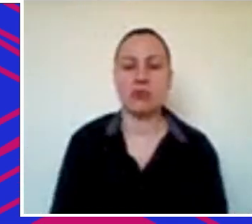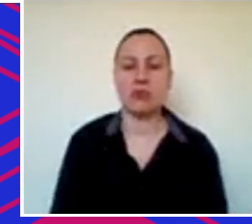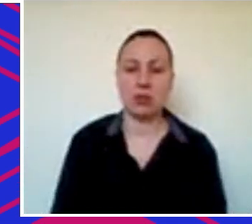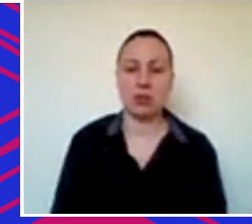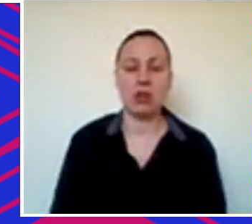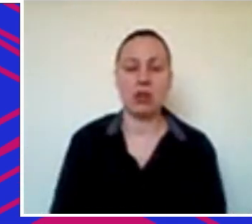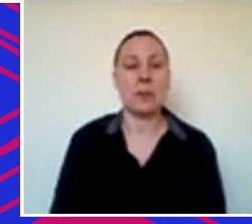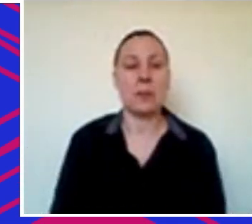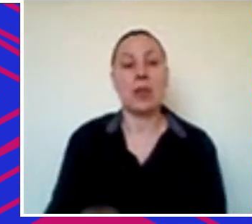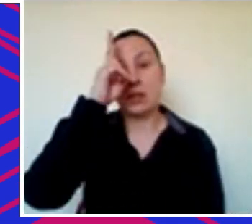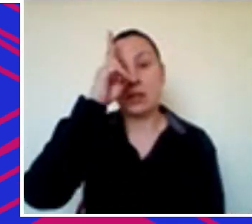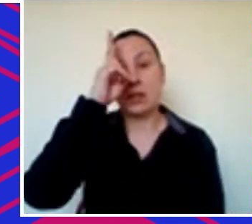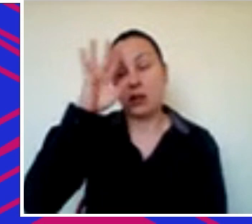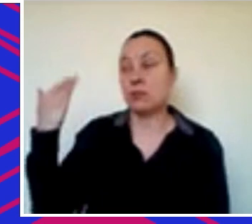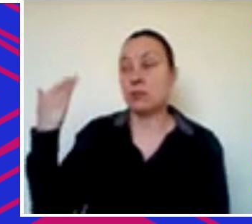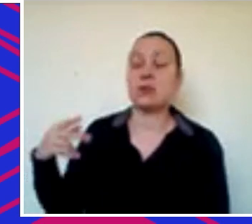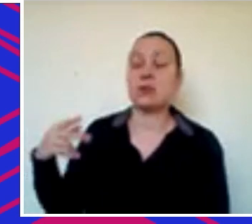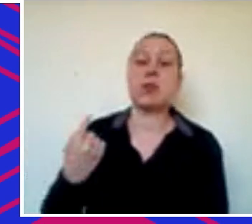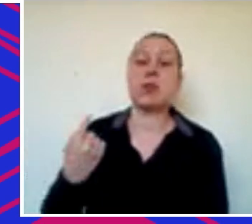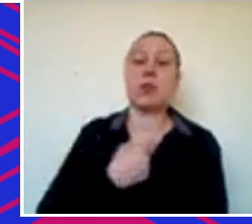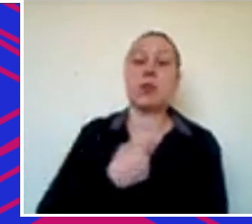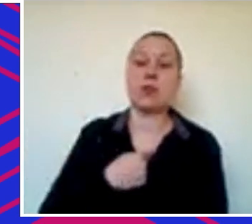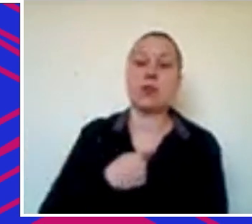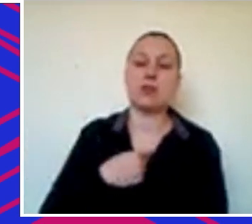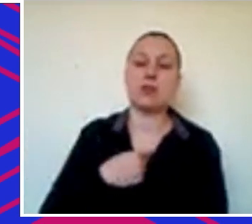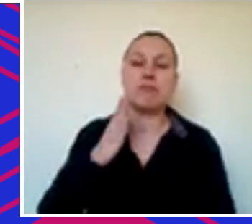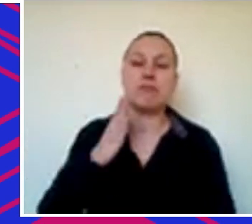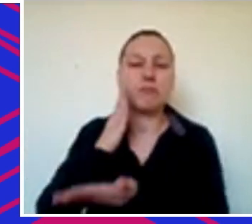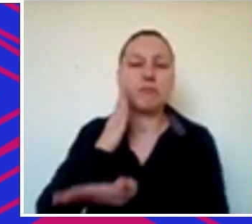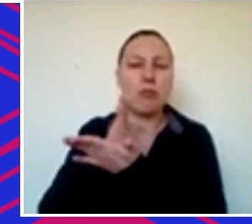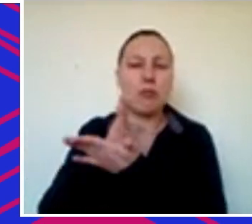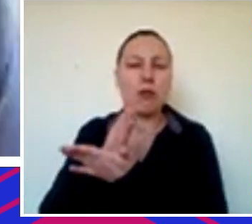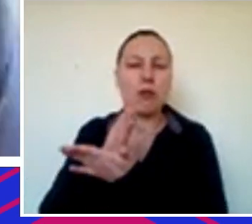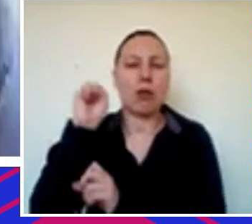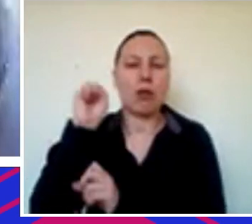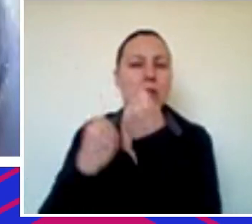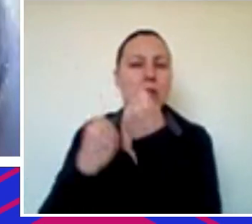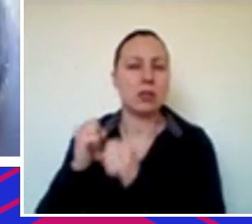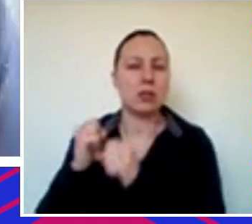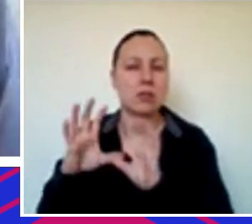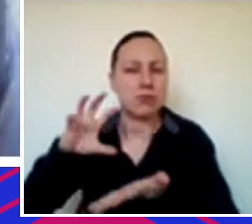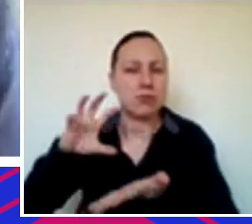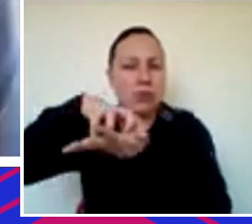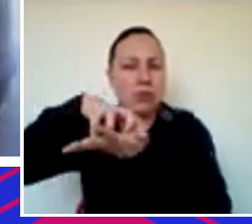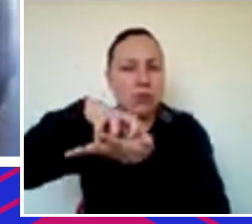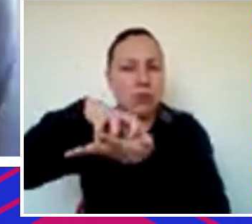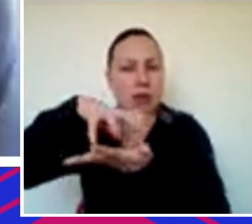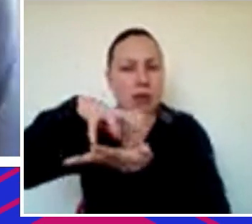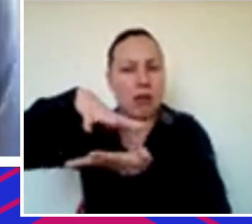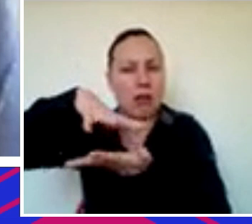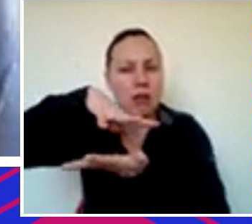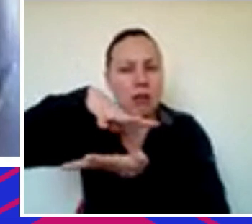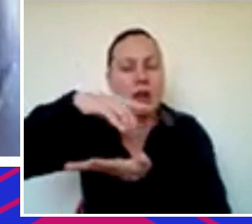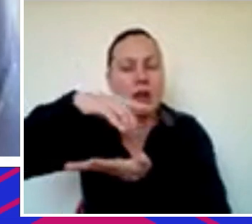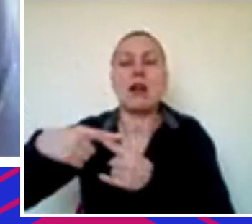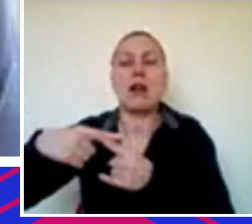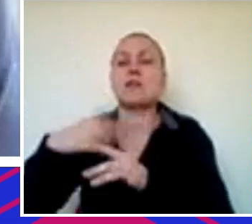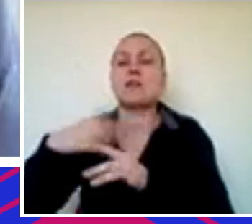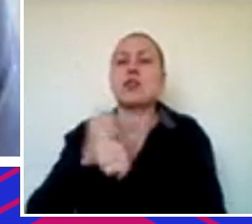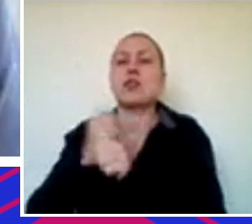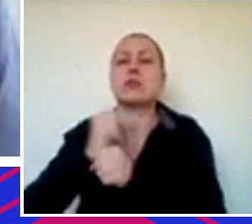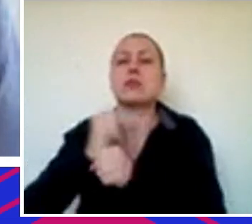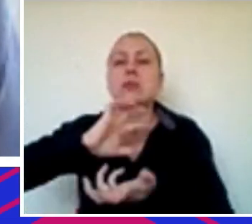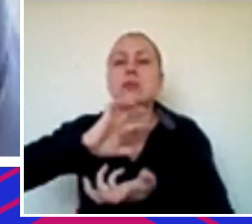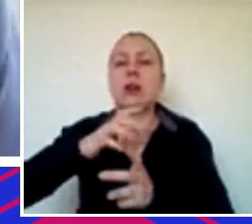história um pouquinho, né, a gente começou com um viés muito de industrialização do setor, né, de entender que a construção deveria ser